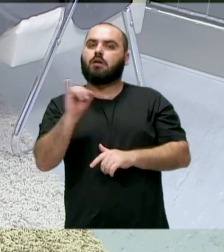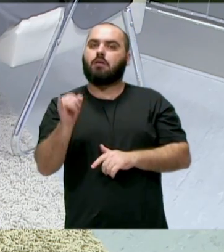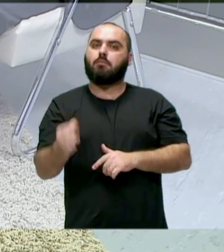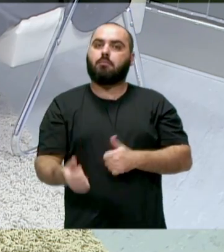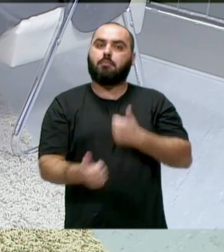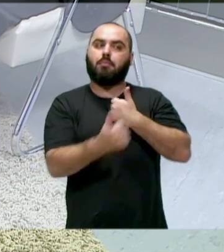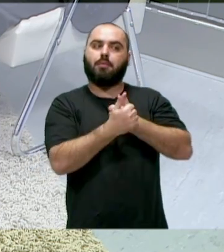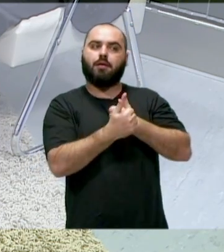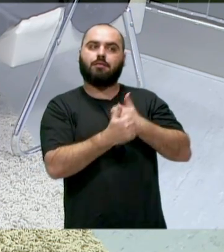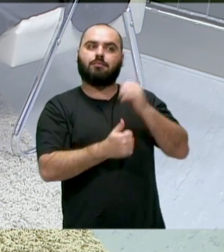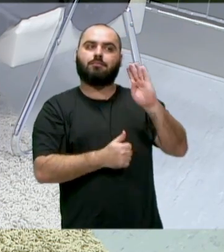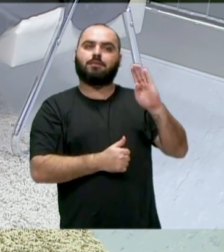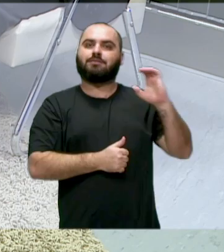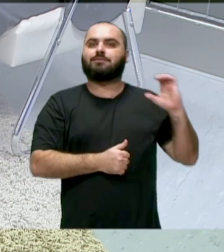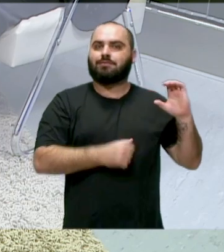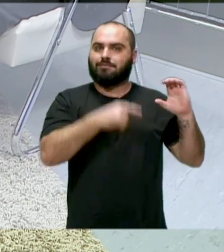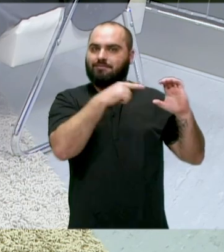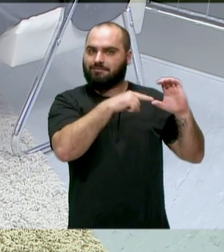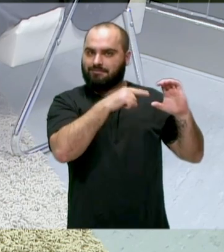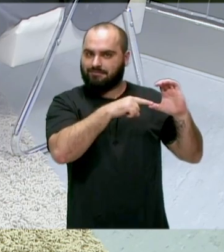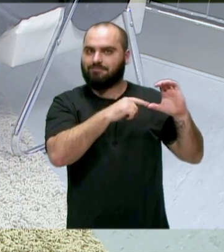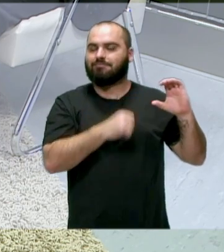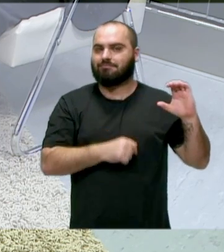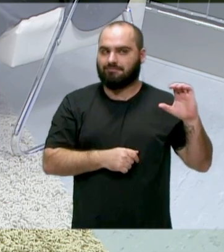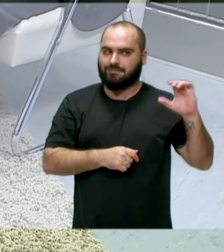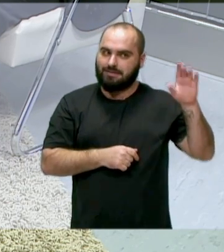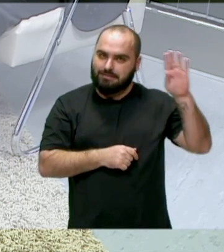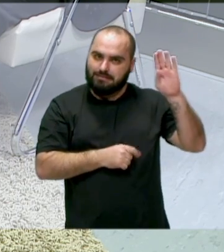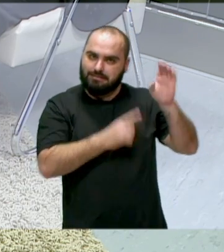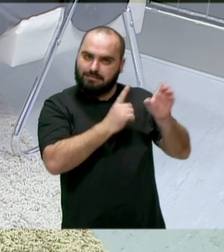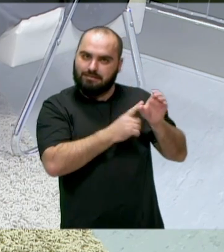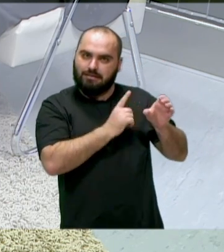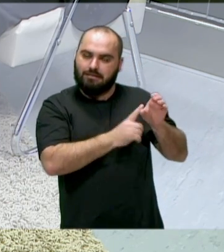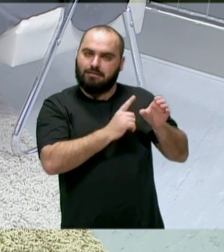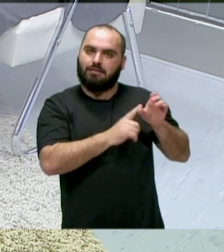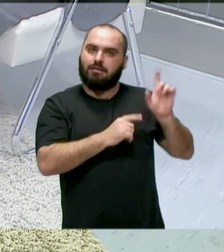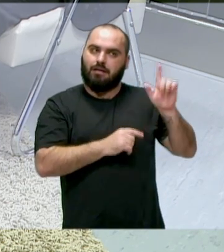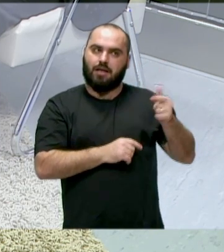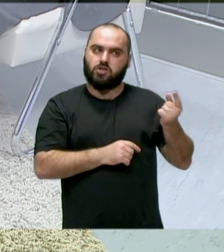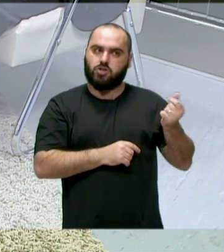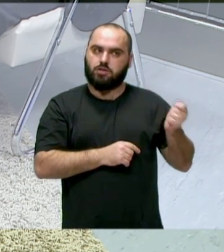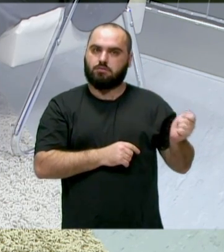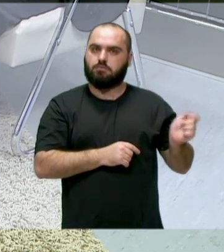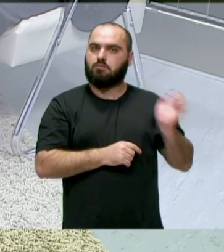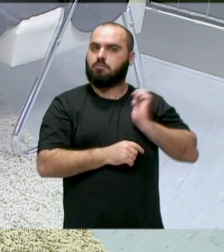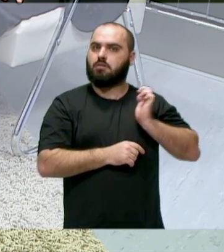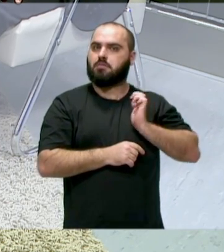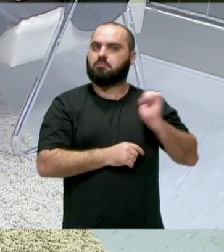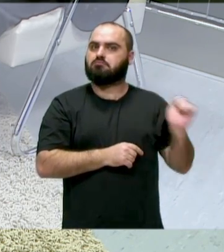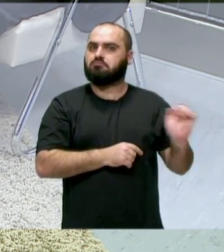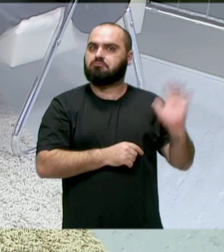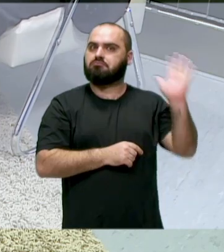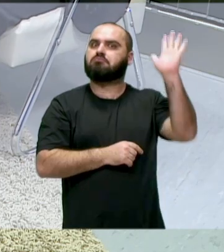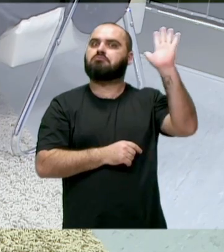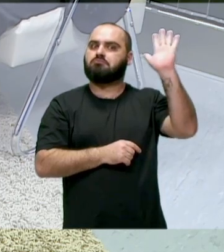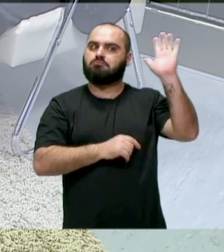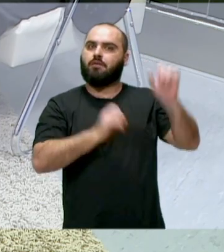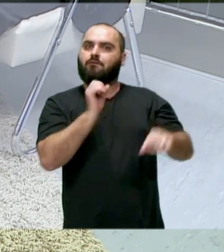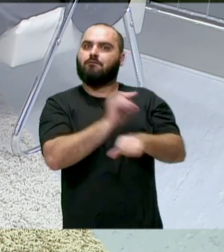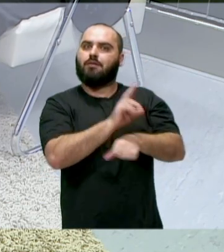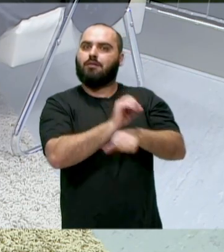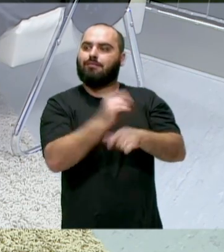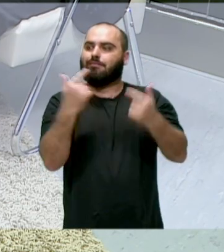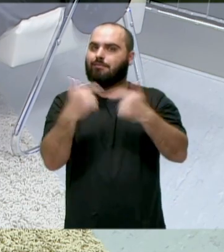Madubai brasileiro, é uma cidade que, na mídia, é uma cidade que a renda per capita é alta, que tem emprego, e isso atrai muitas